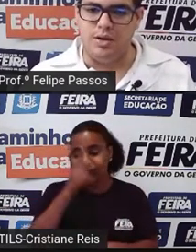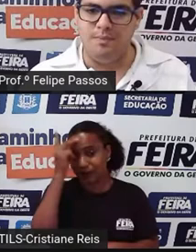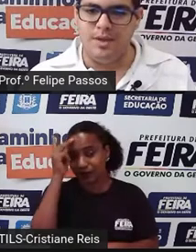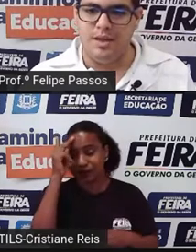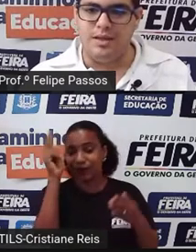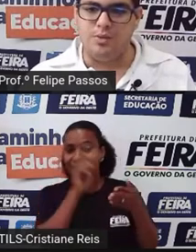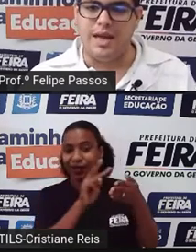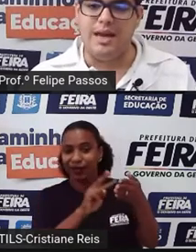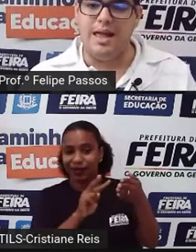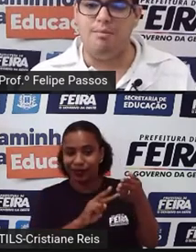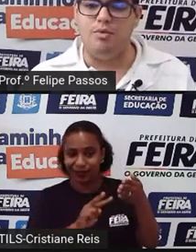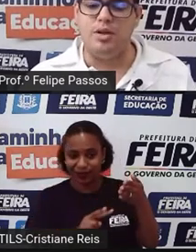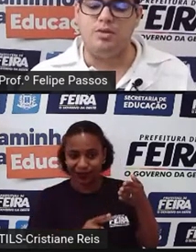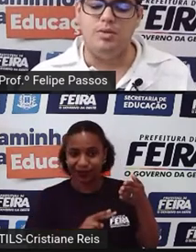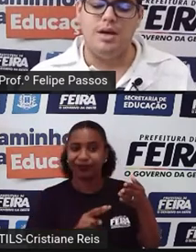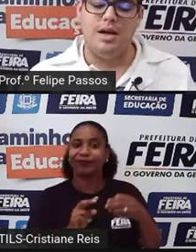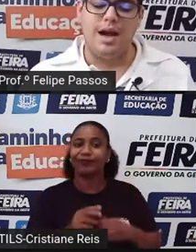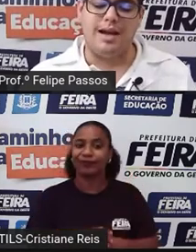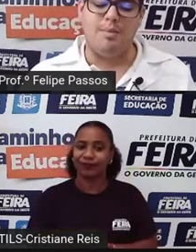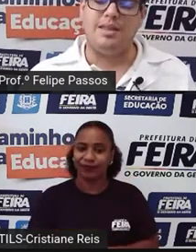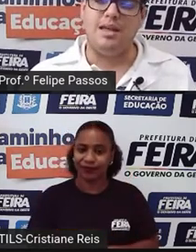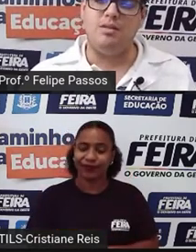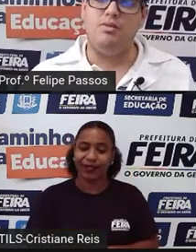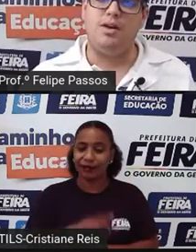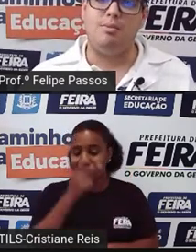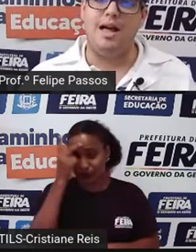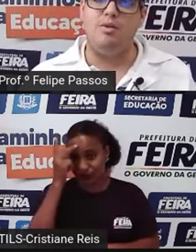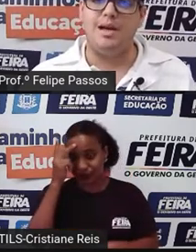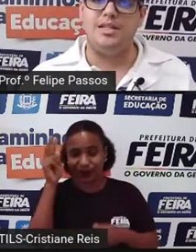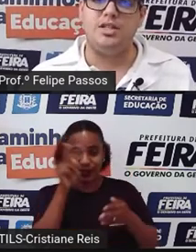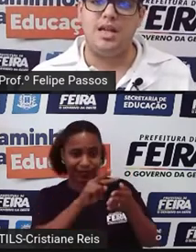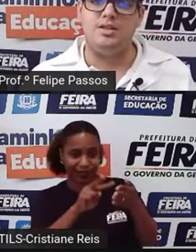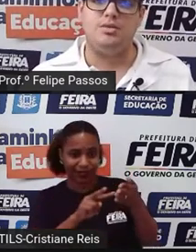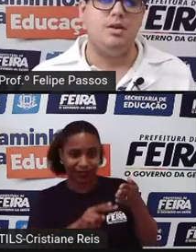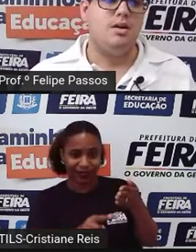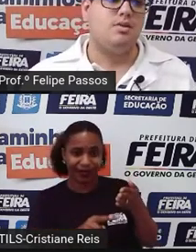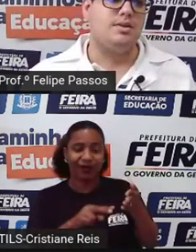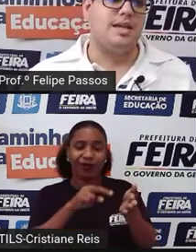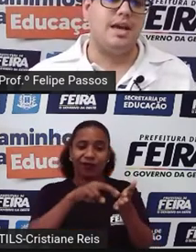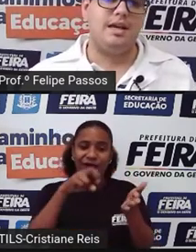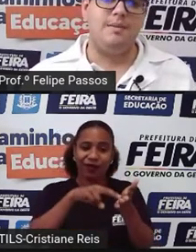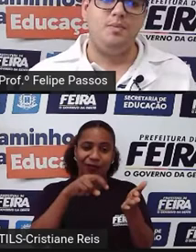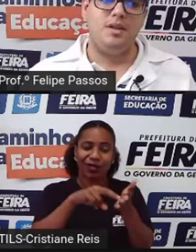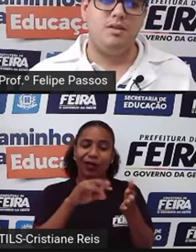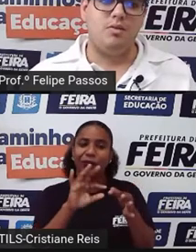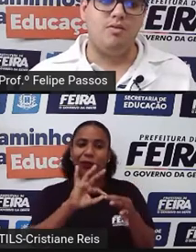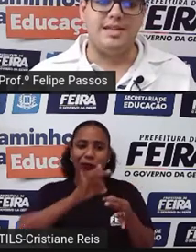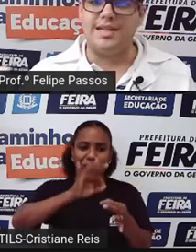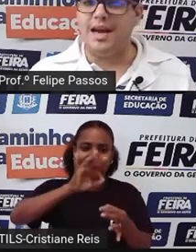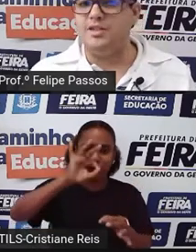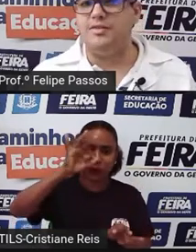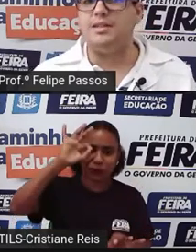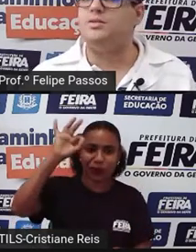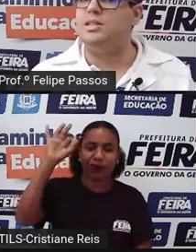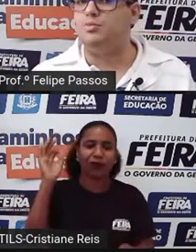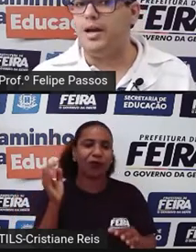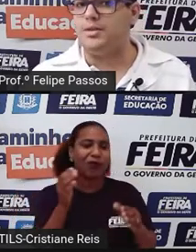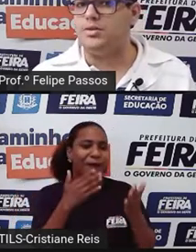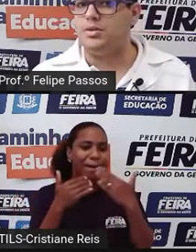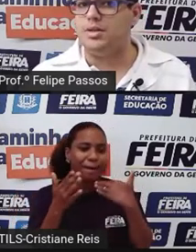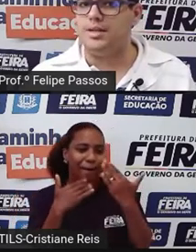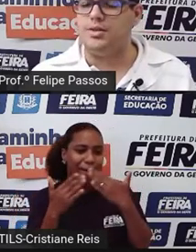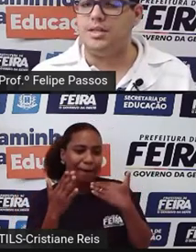leitura. Então, quem lê muito acaba tendo um vocabulário mais extenso, consegue conversar em diversos